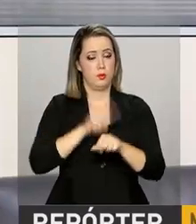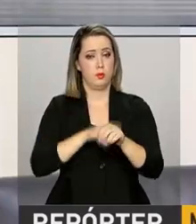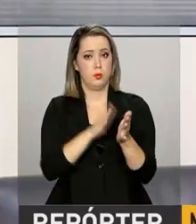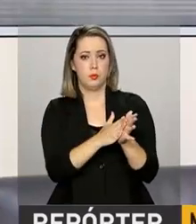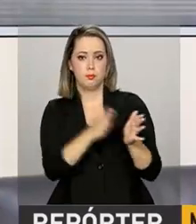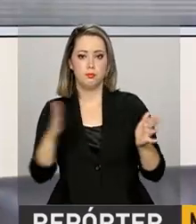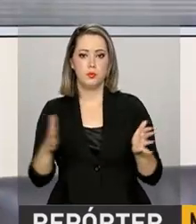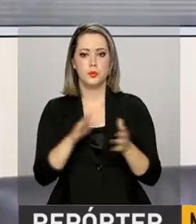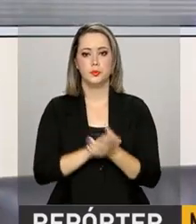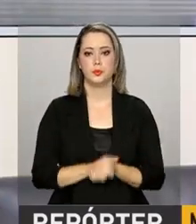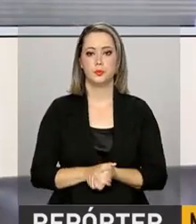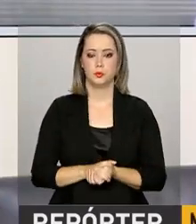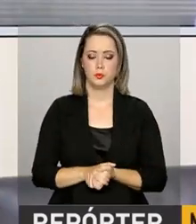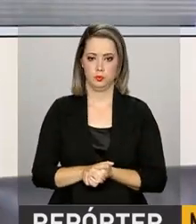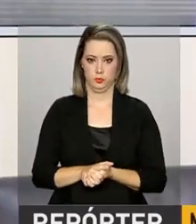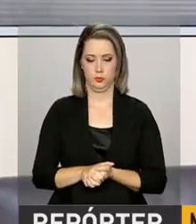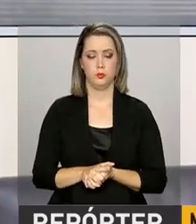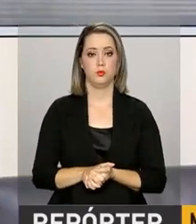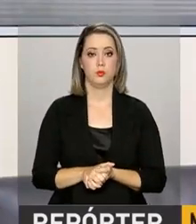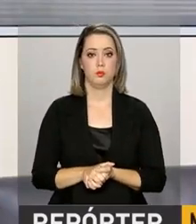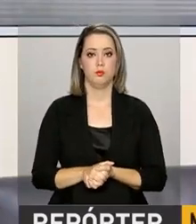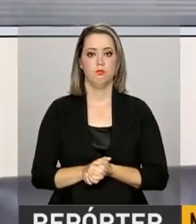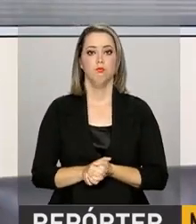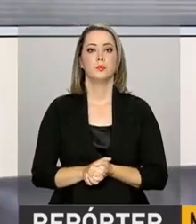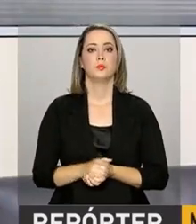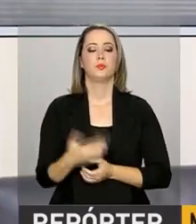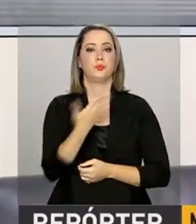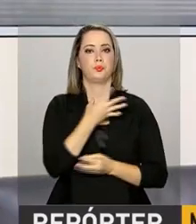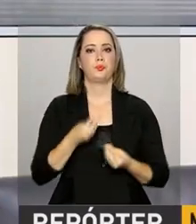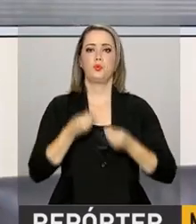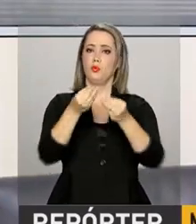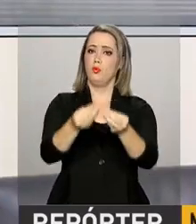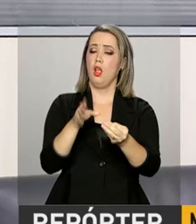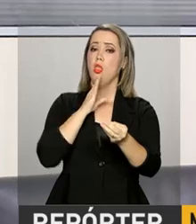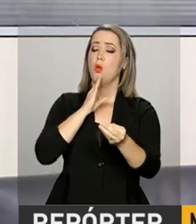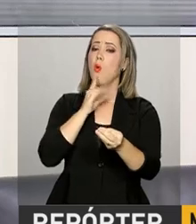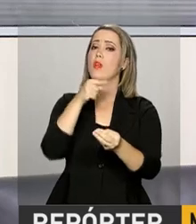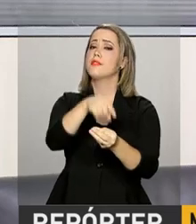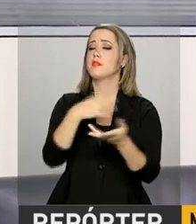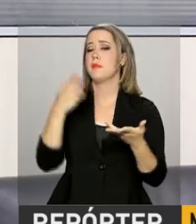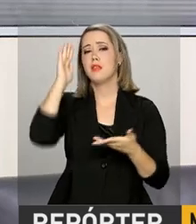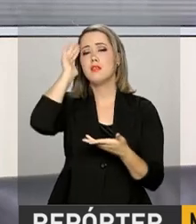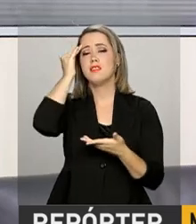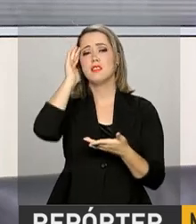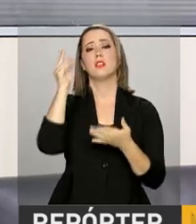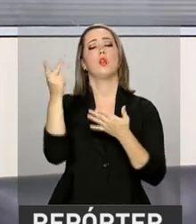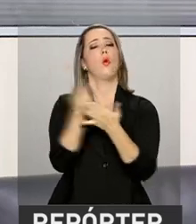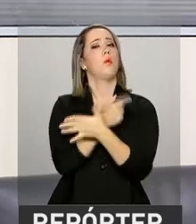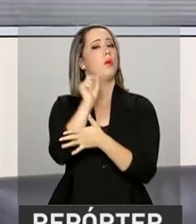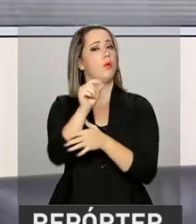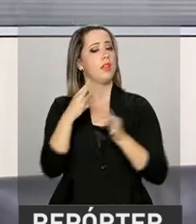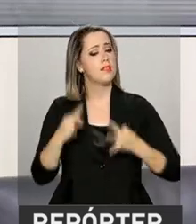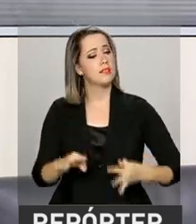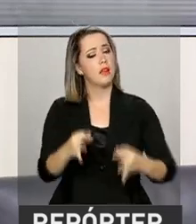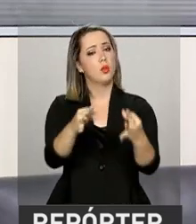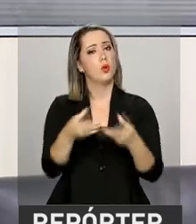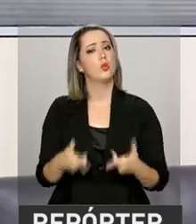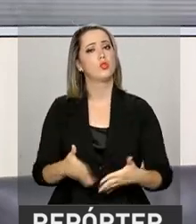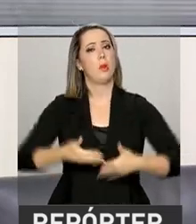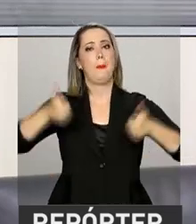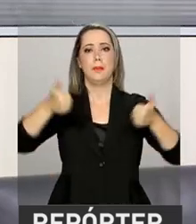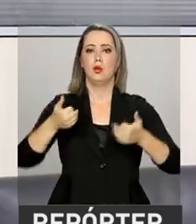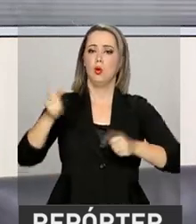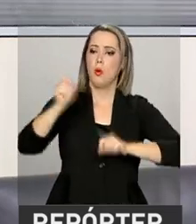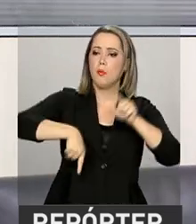conhecimento, difundir a tecnologia e as tecnologias existentes de uma produção mais